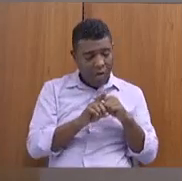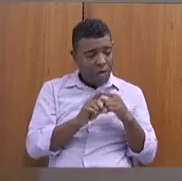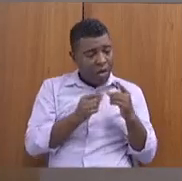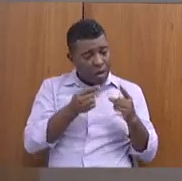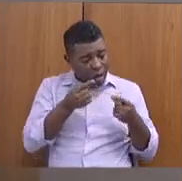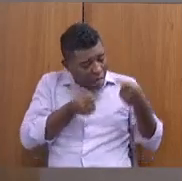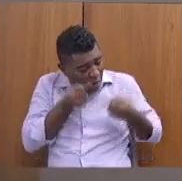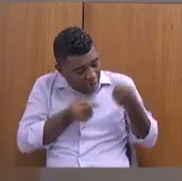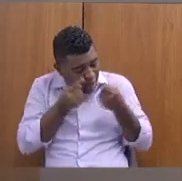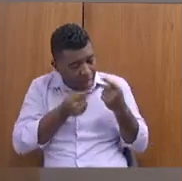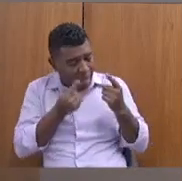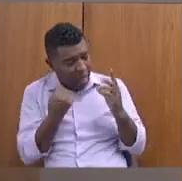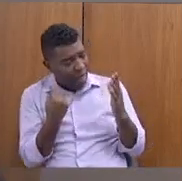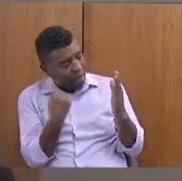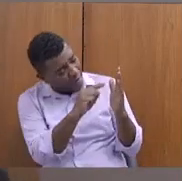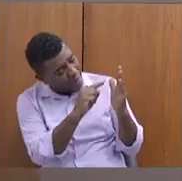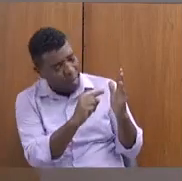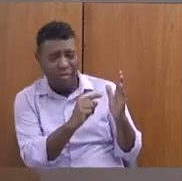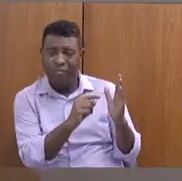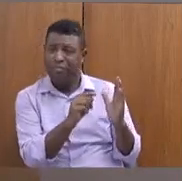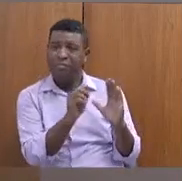vazendeiro, indígena,